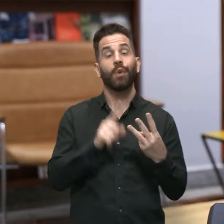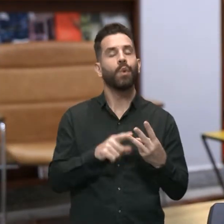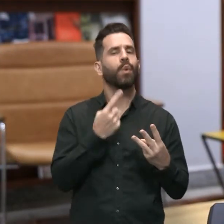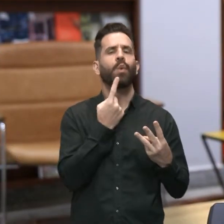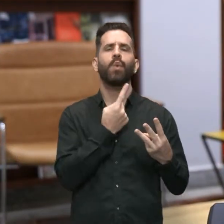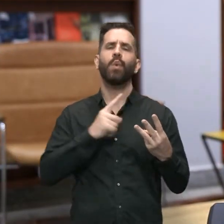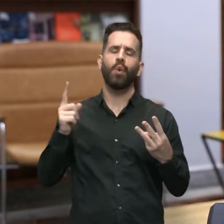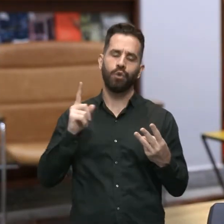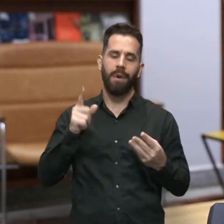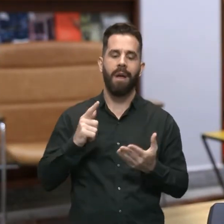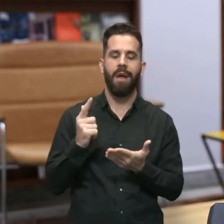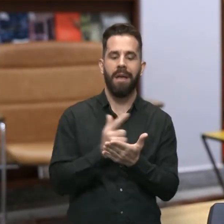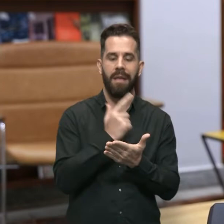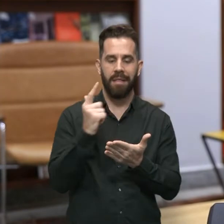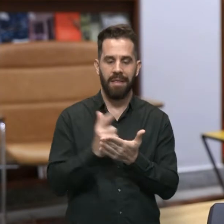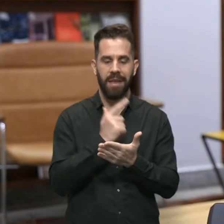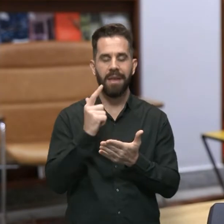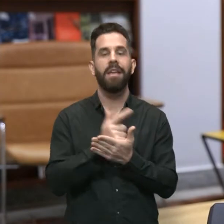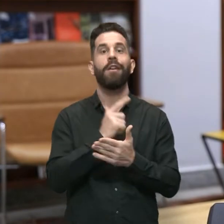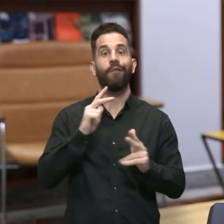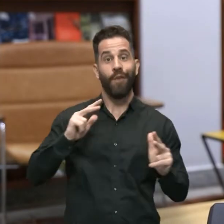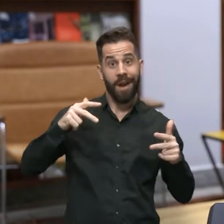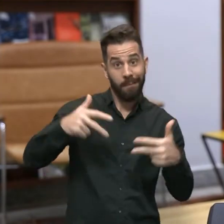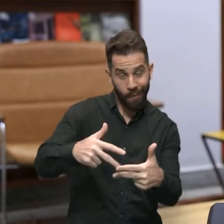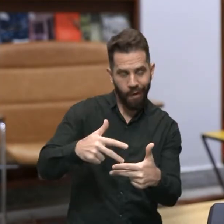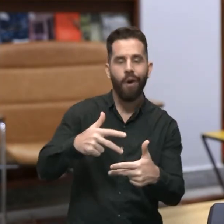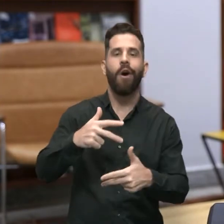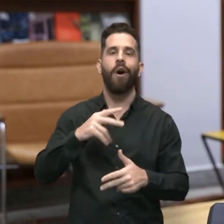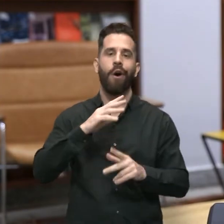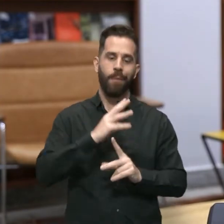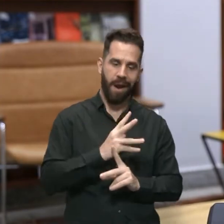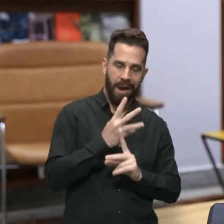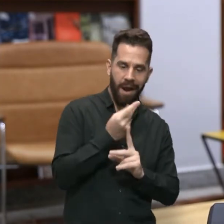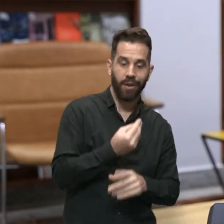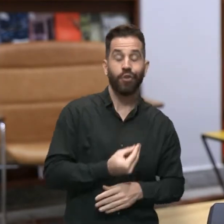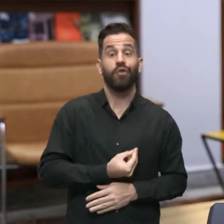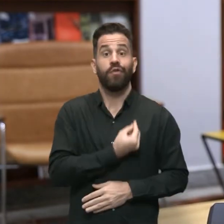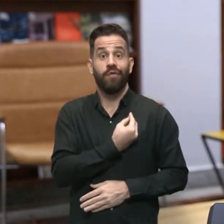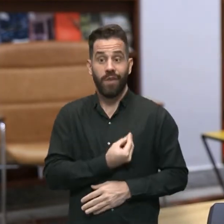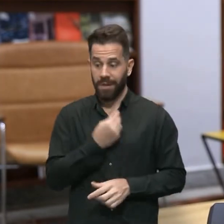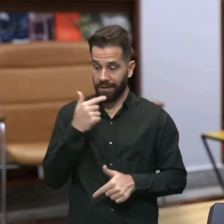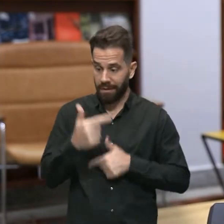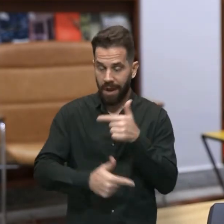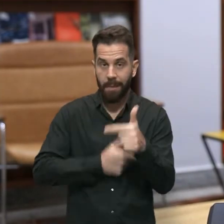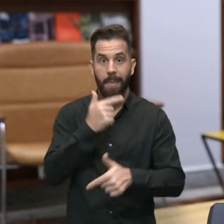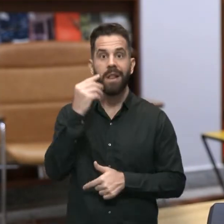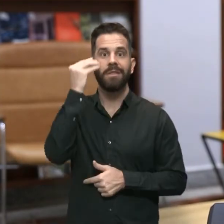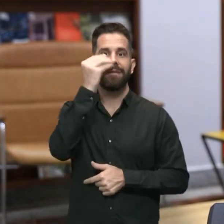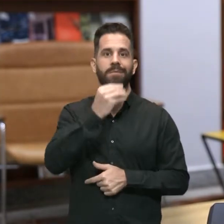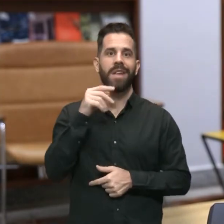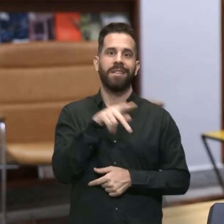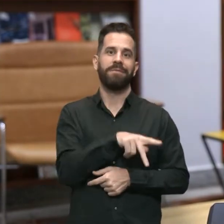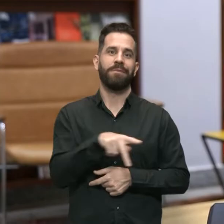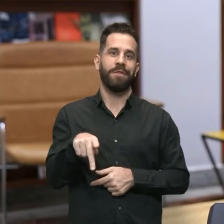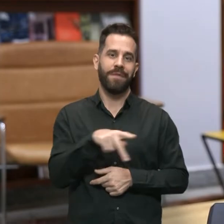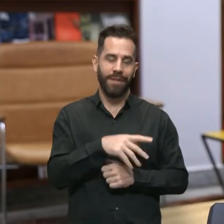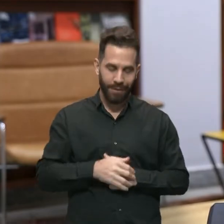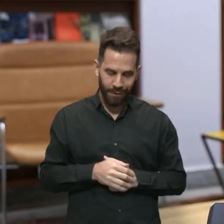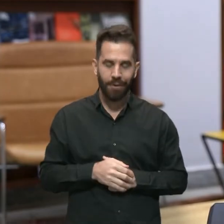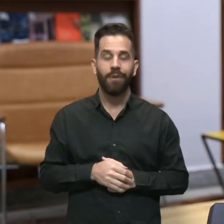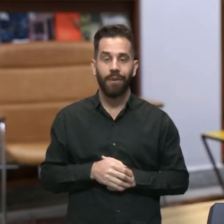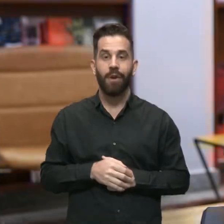falo do livro Hip Hop, Arte, Vida, Trabalho e Experiência Docente, em que Vânia Olaria